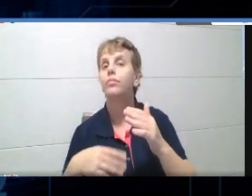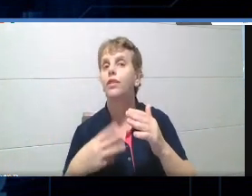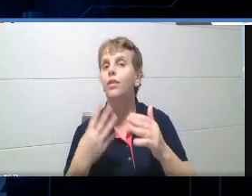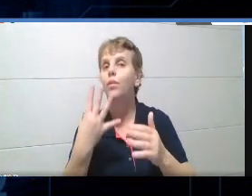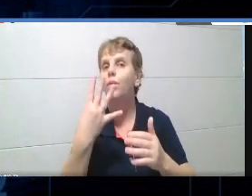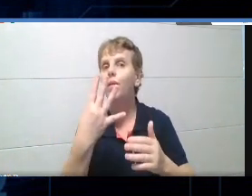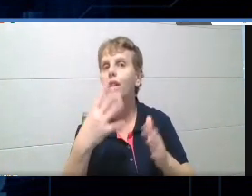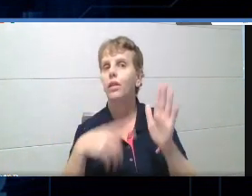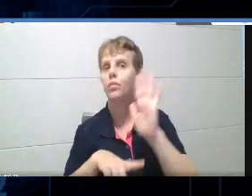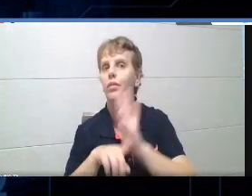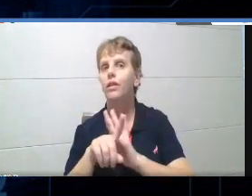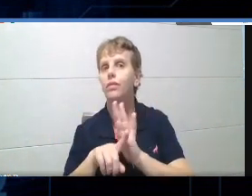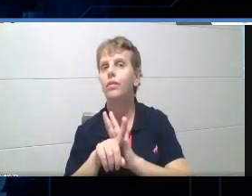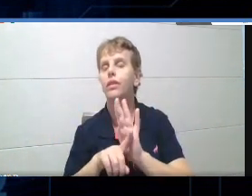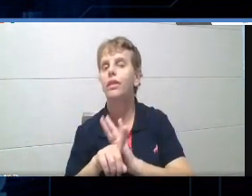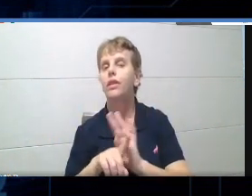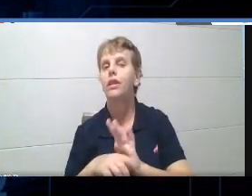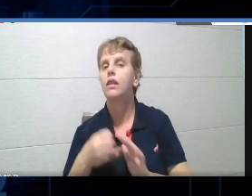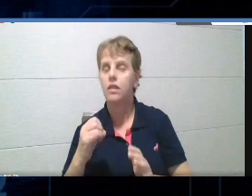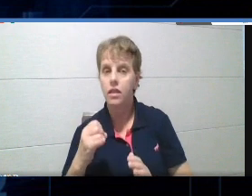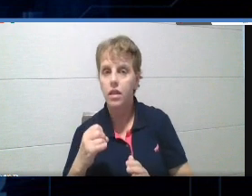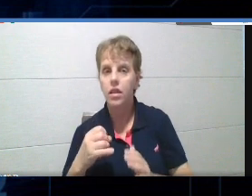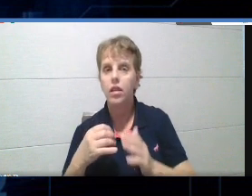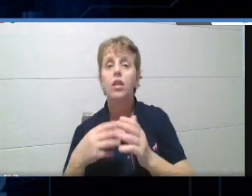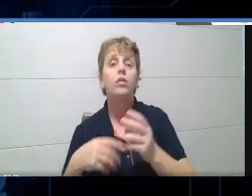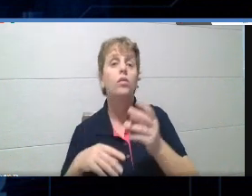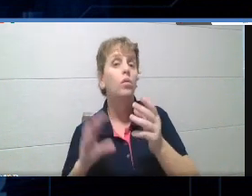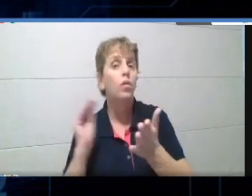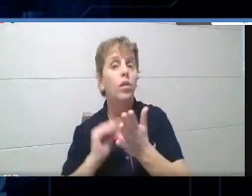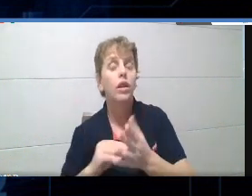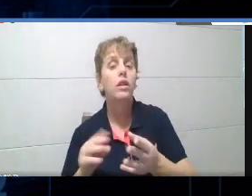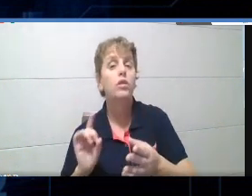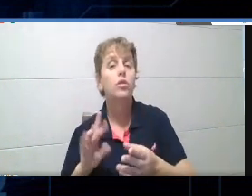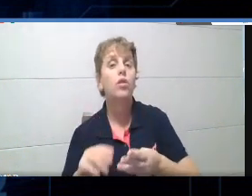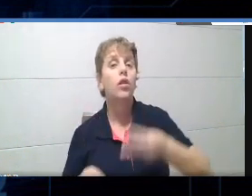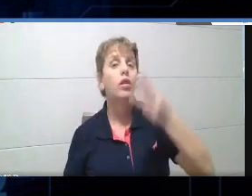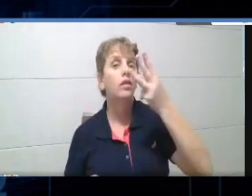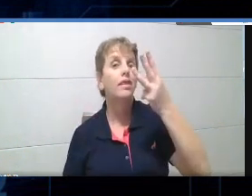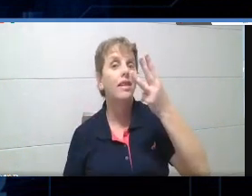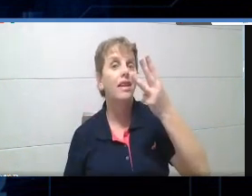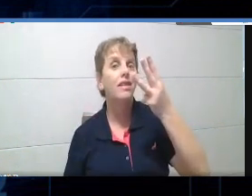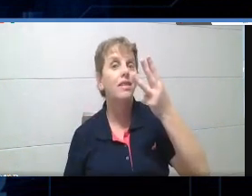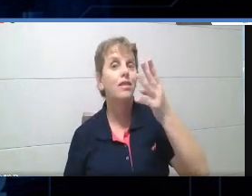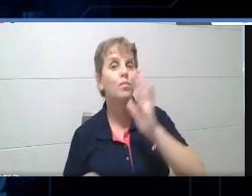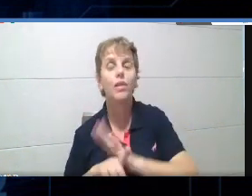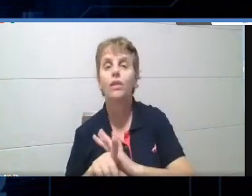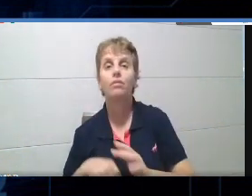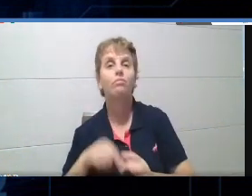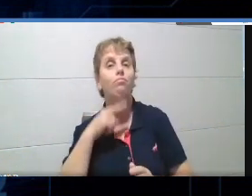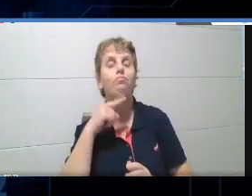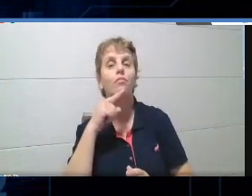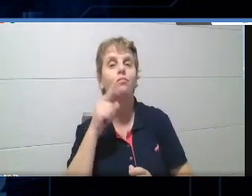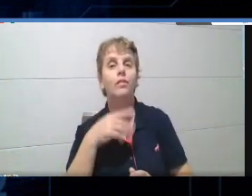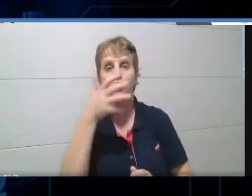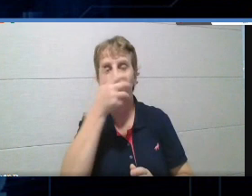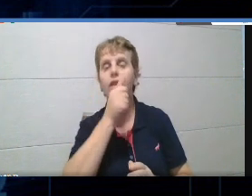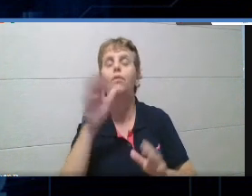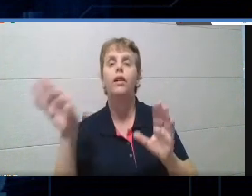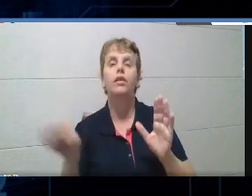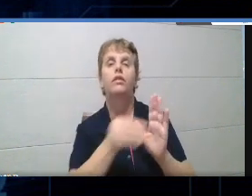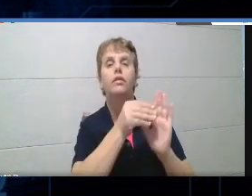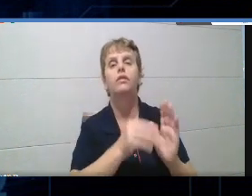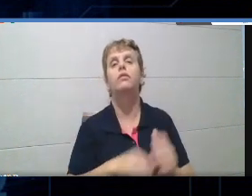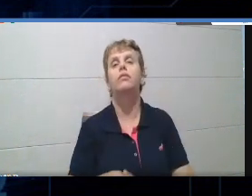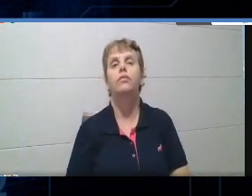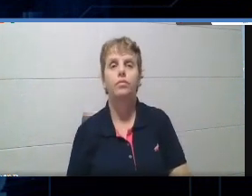não consigo adicionar um novo quiz na minha galeria, tá? Eu não consigo editar esse novo quiz. Então, eu preciso ter pelo menos quatro questões.